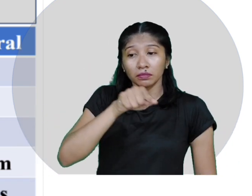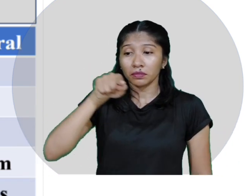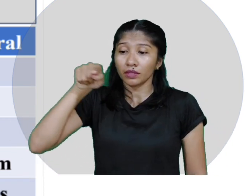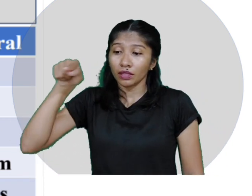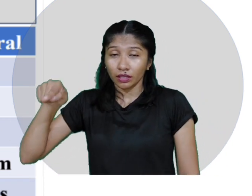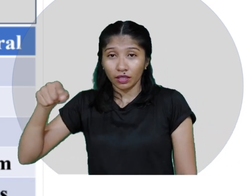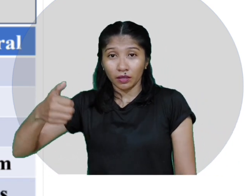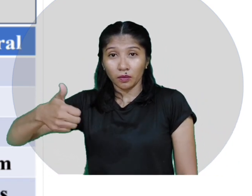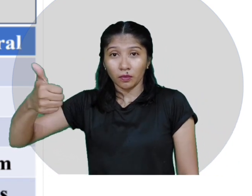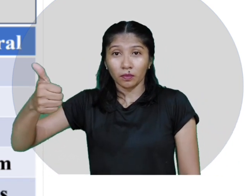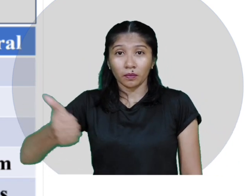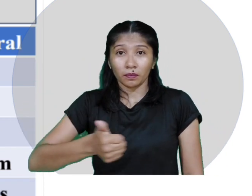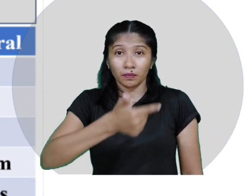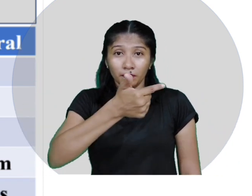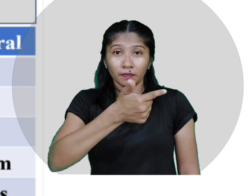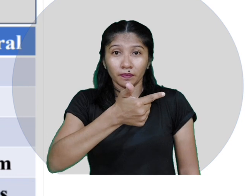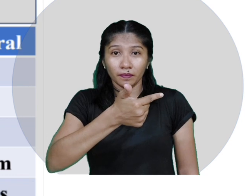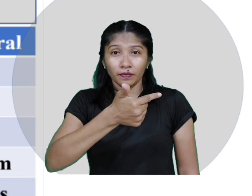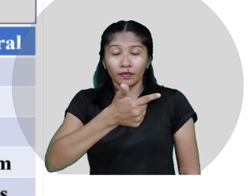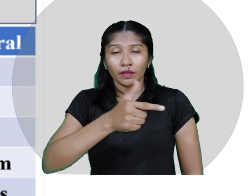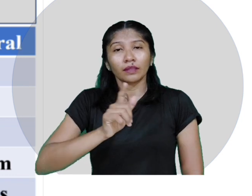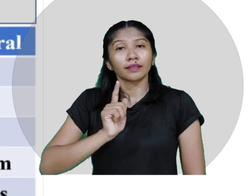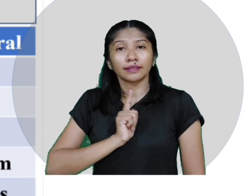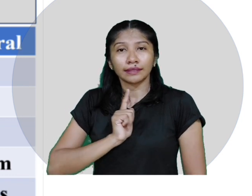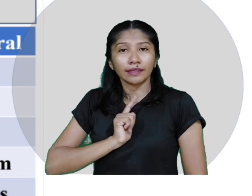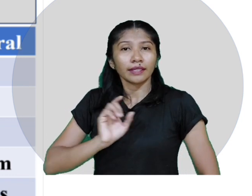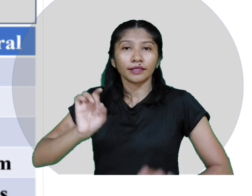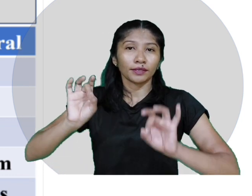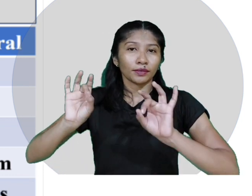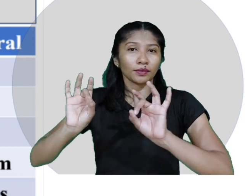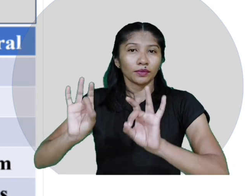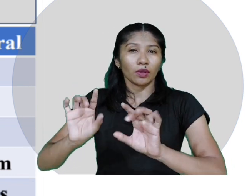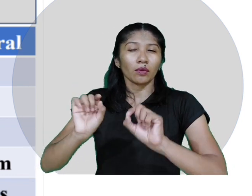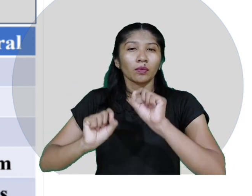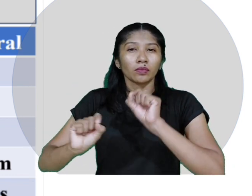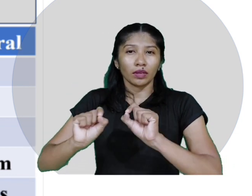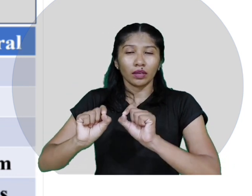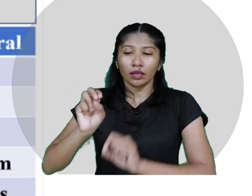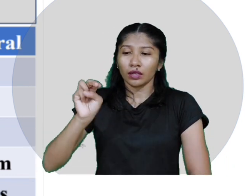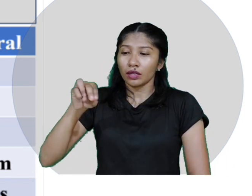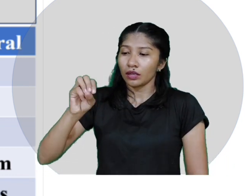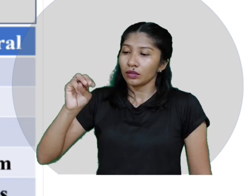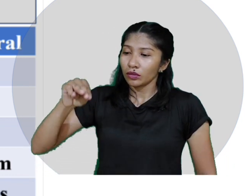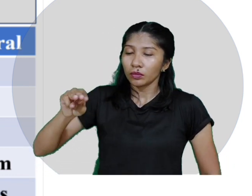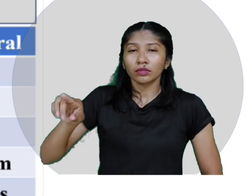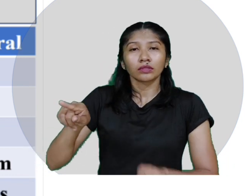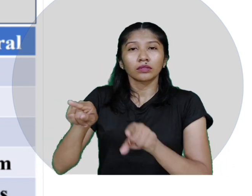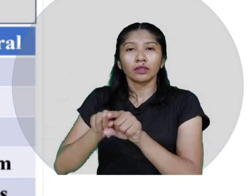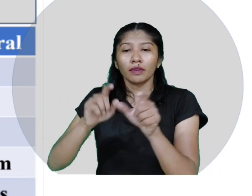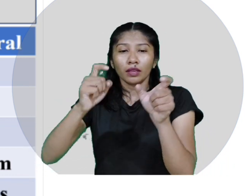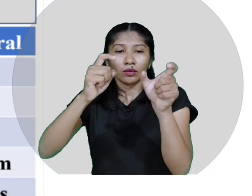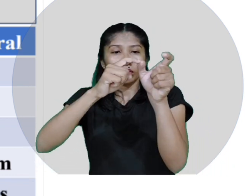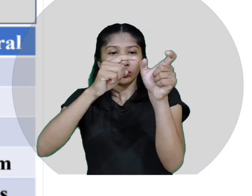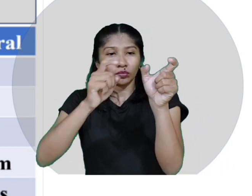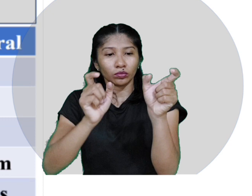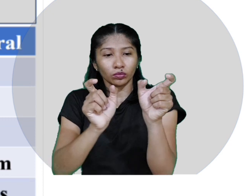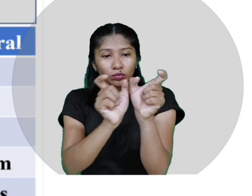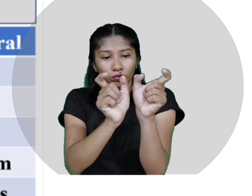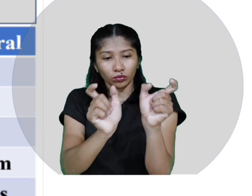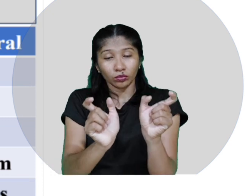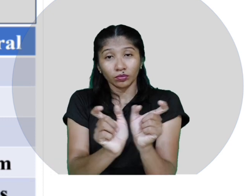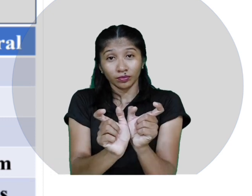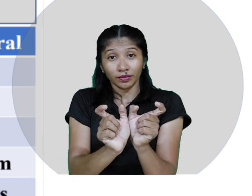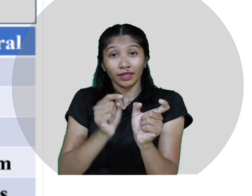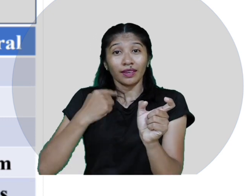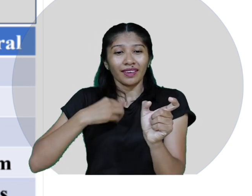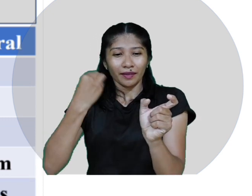primeiro tipo e o segundo tipo, está apenas no nominativo, vocativo e acusativo, e que eu coloquei